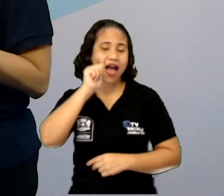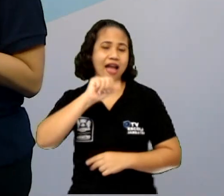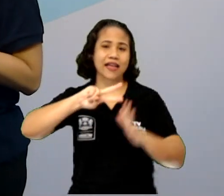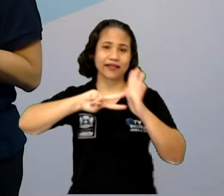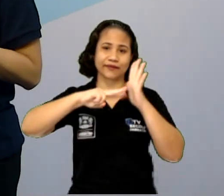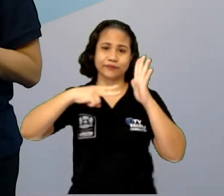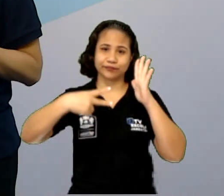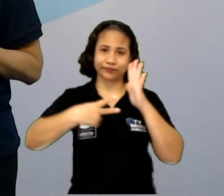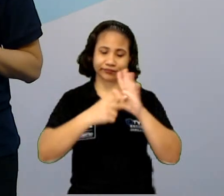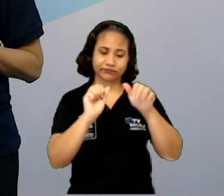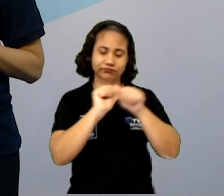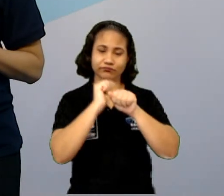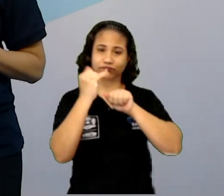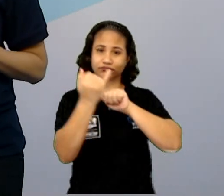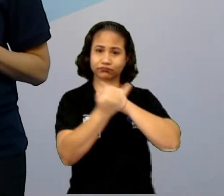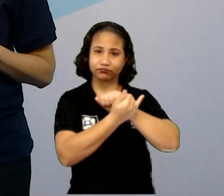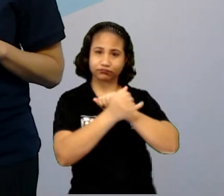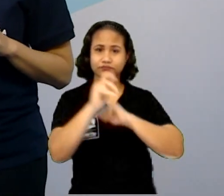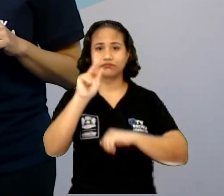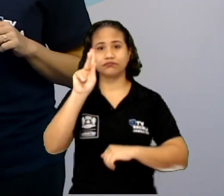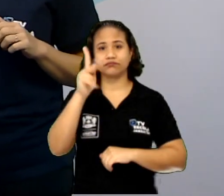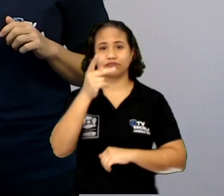o adjetivo vai ser her.